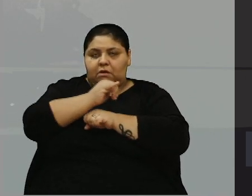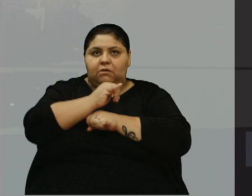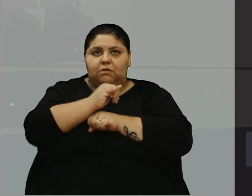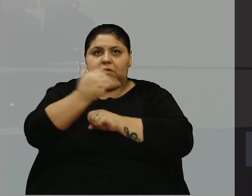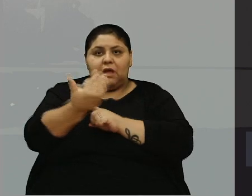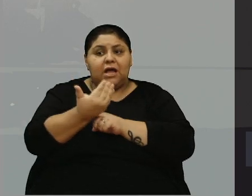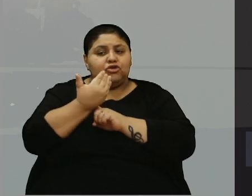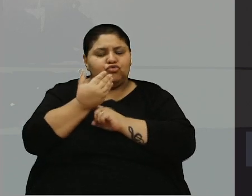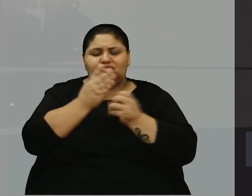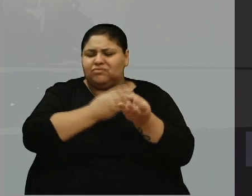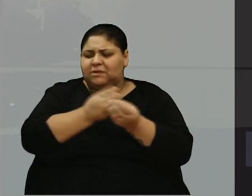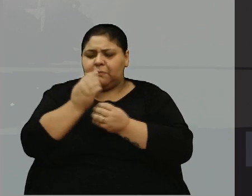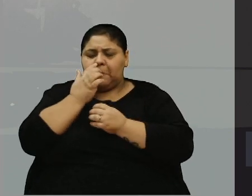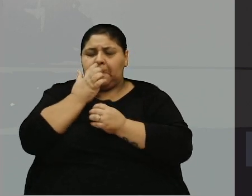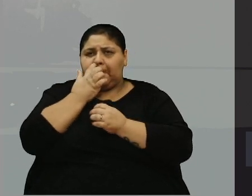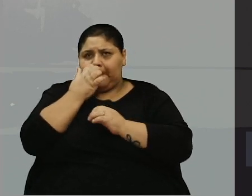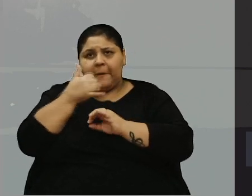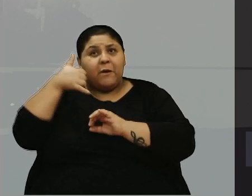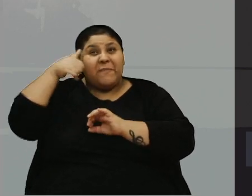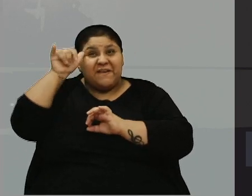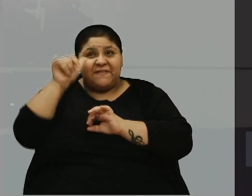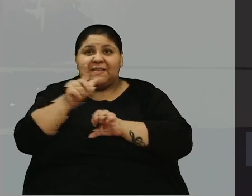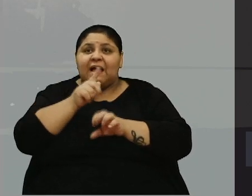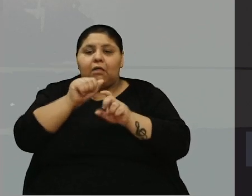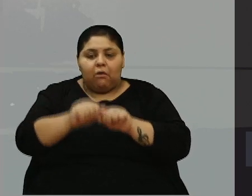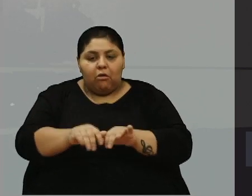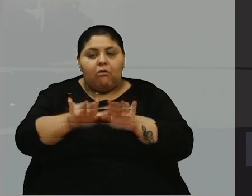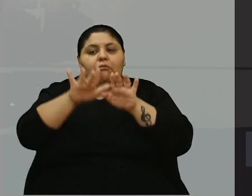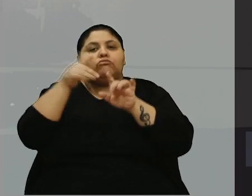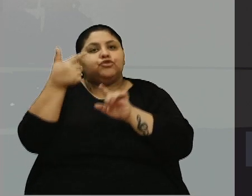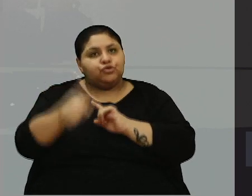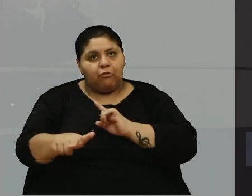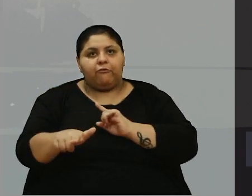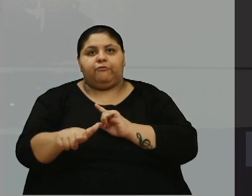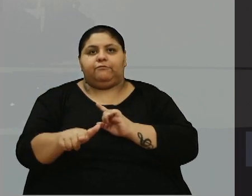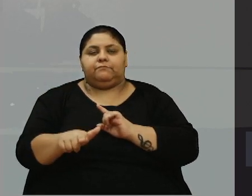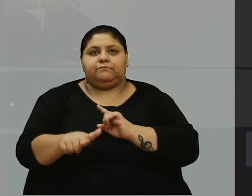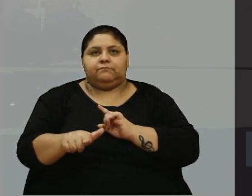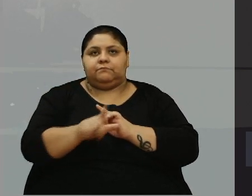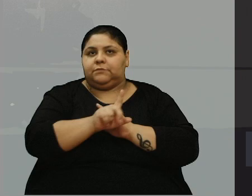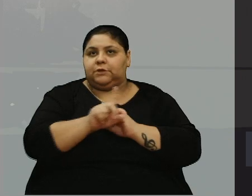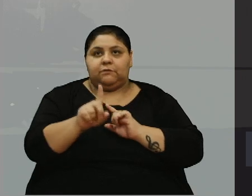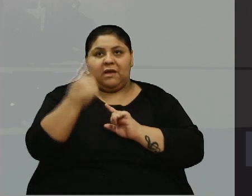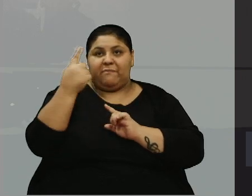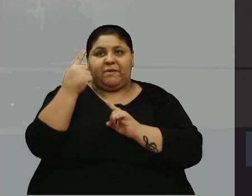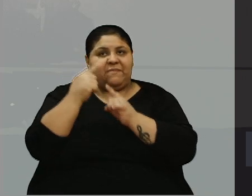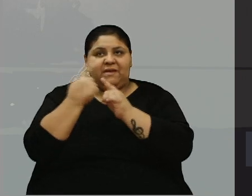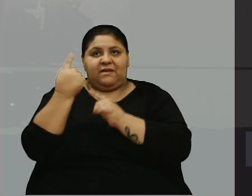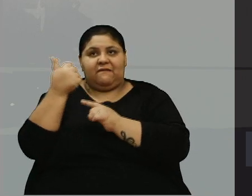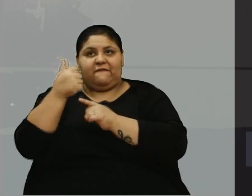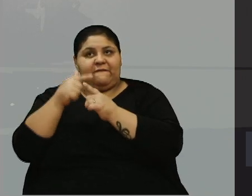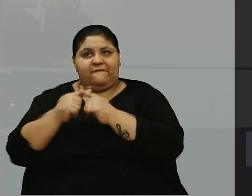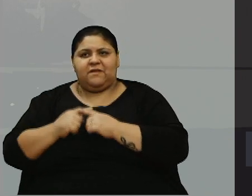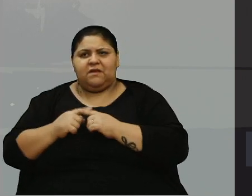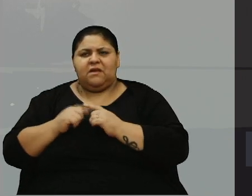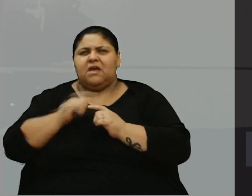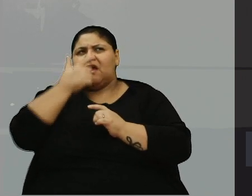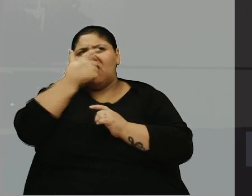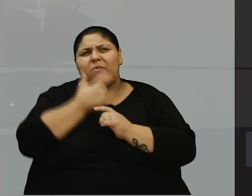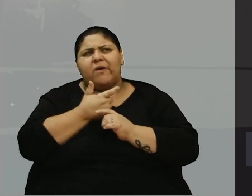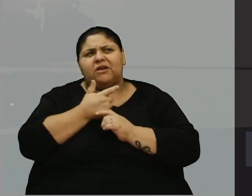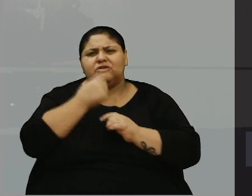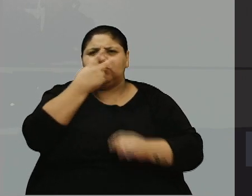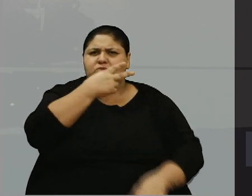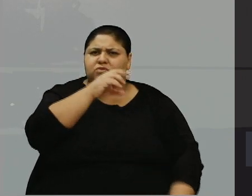muito para essa catástrofe aí que a gente vê. E não é também a primeira vez, se eu não me engano, foi em